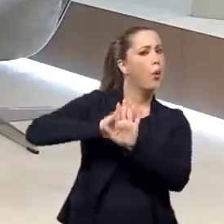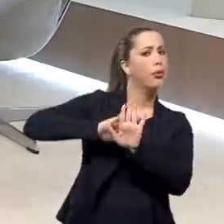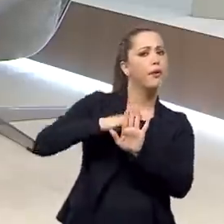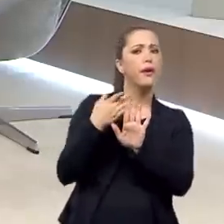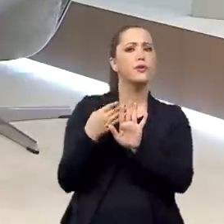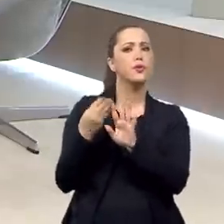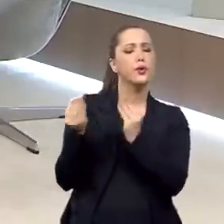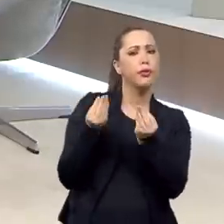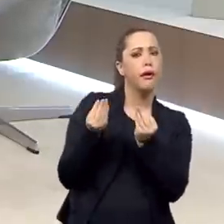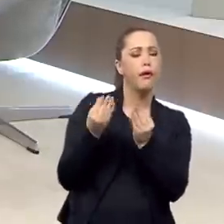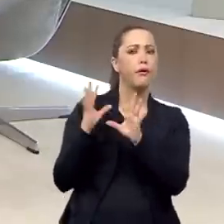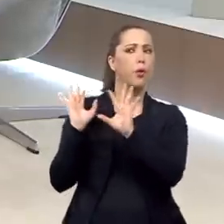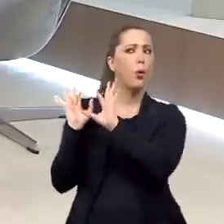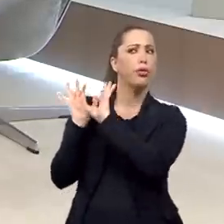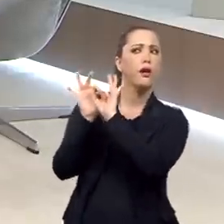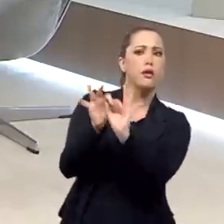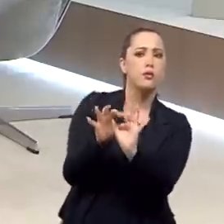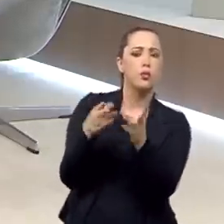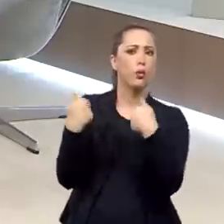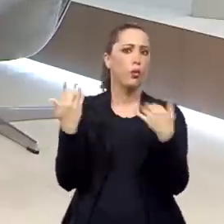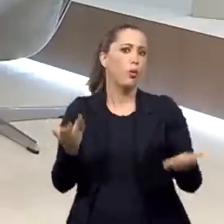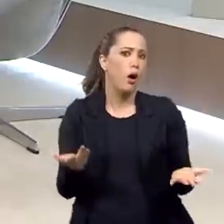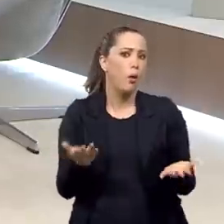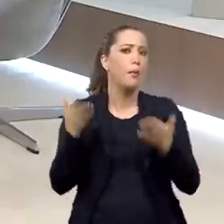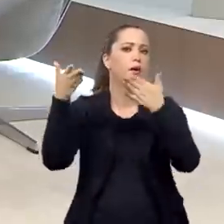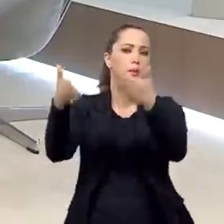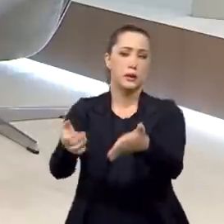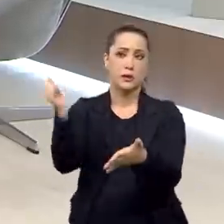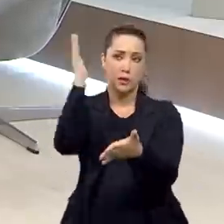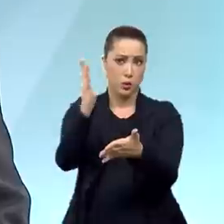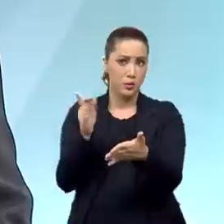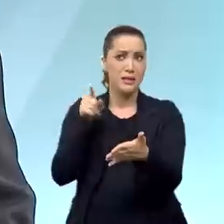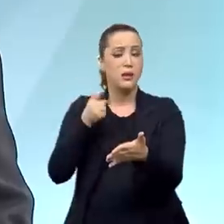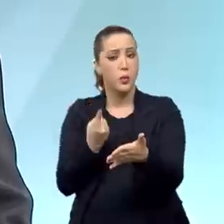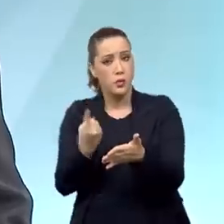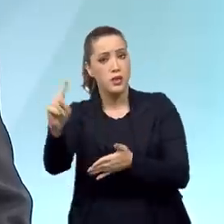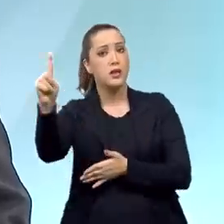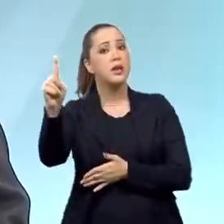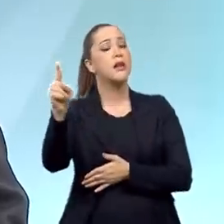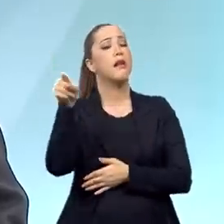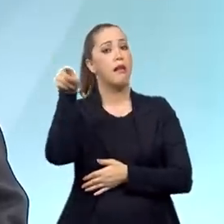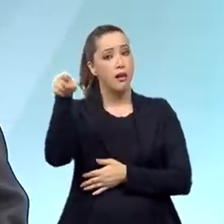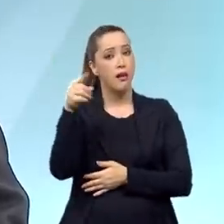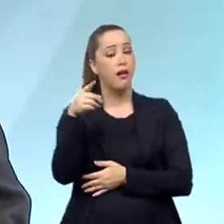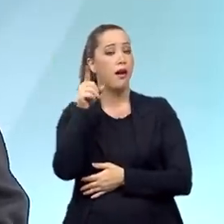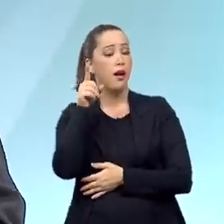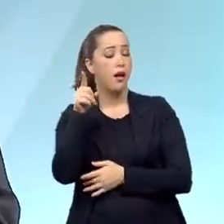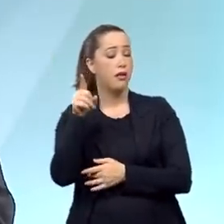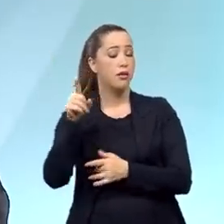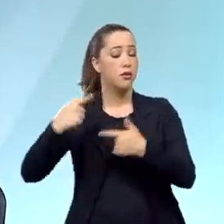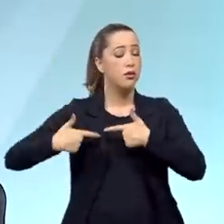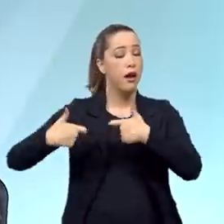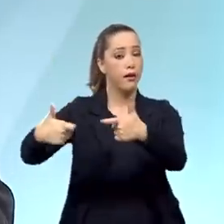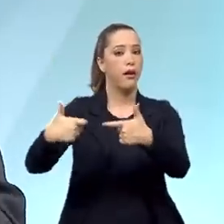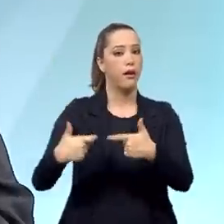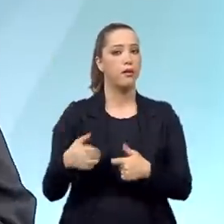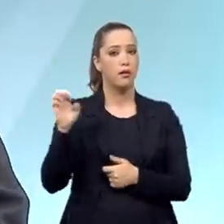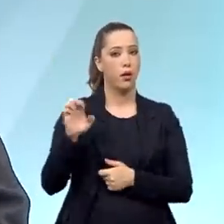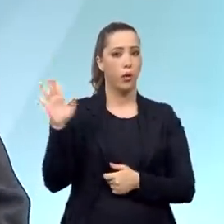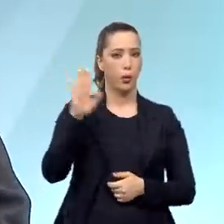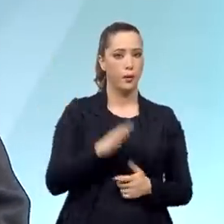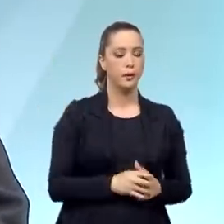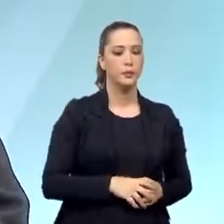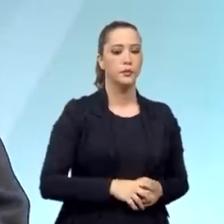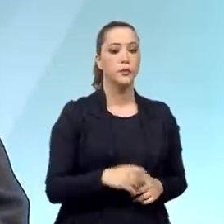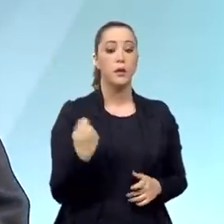acordos aconteceram e qual a importância deles para a participação brasileira na guerra. De fato, eu devo aqui voltar e citar